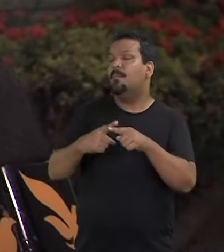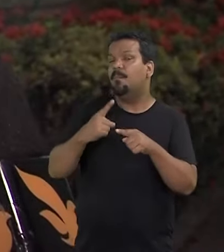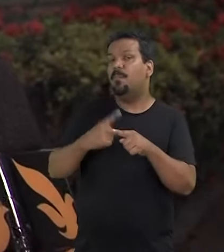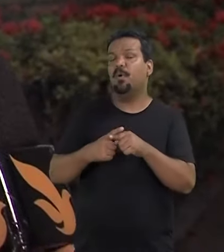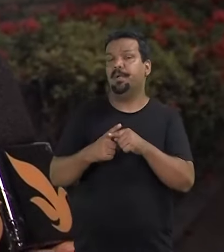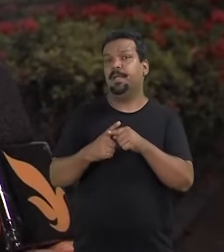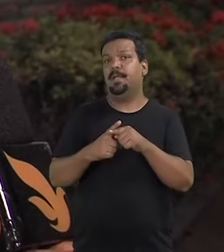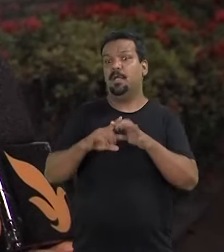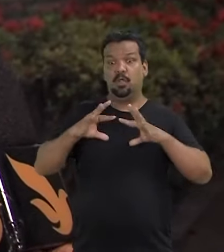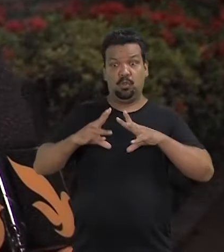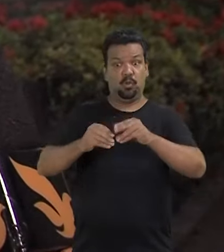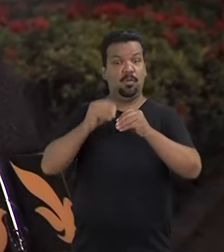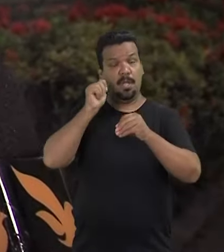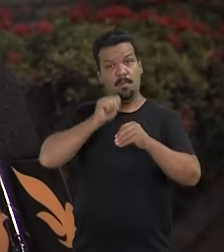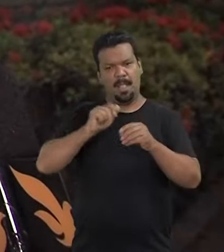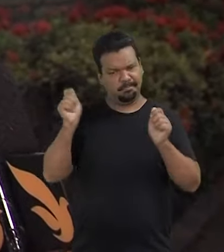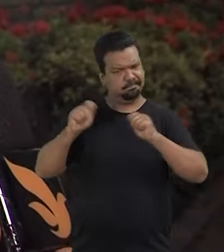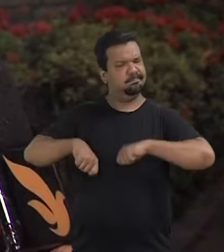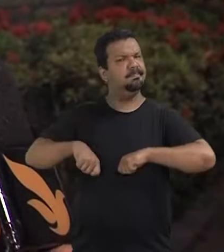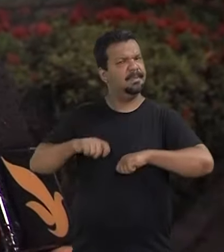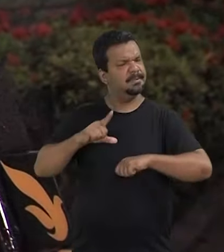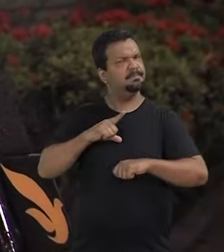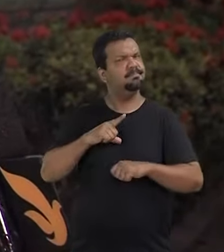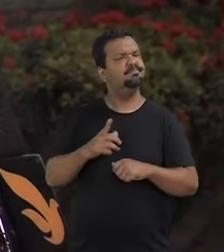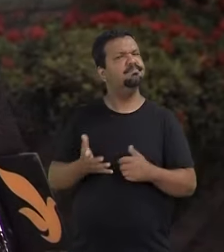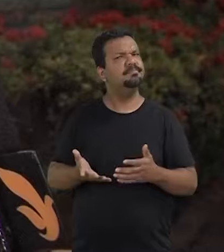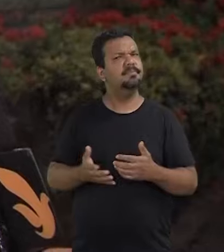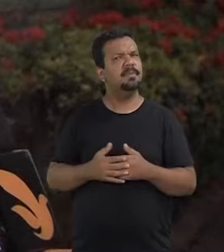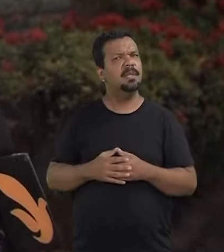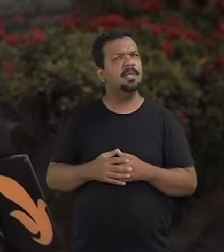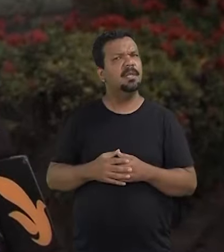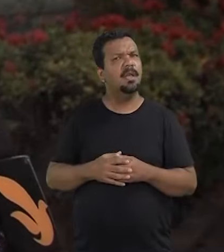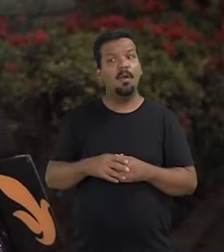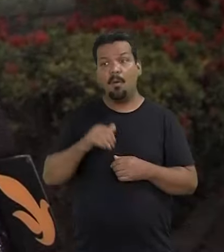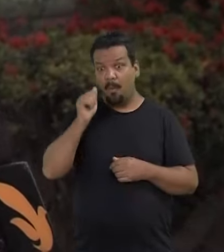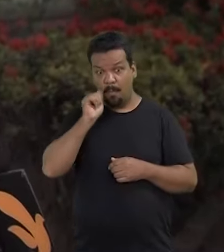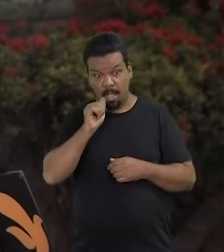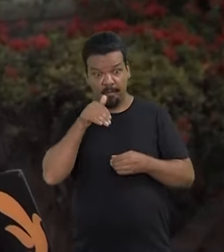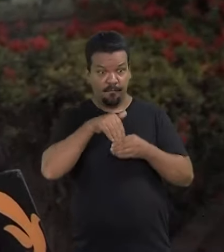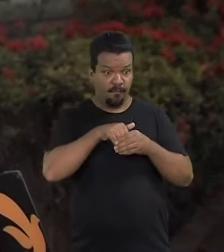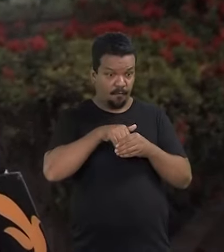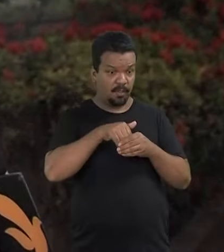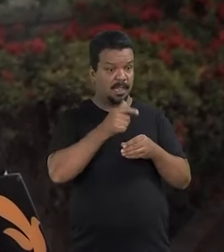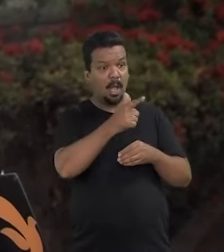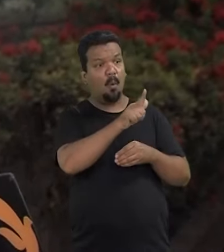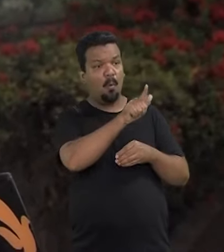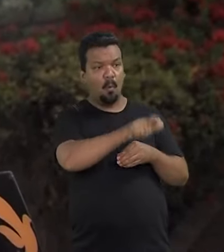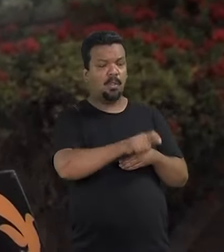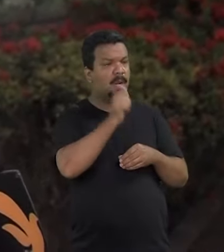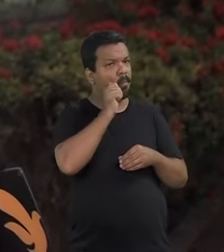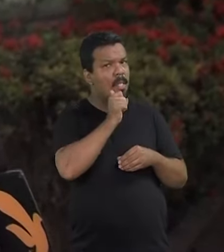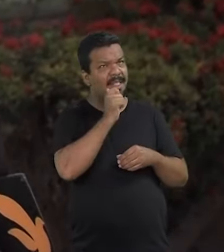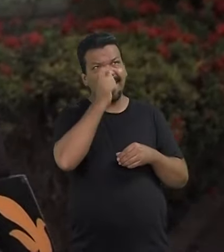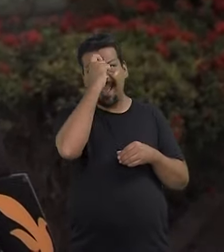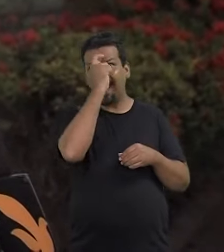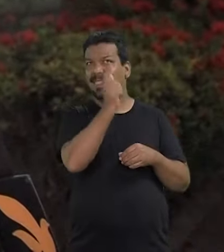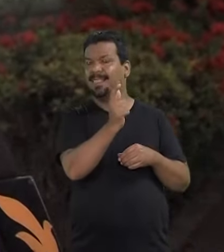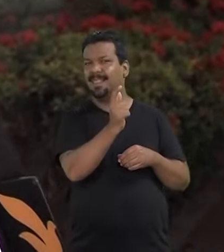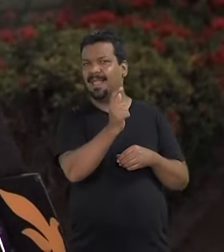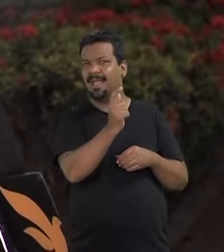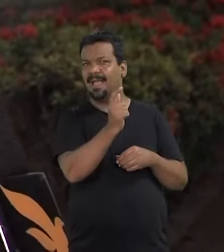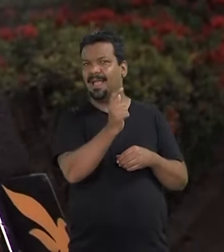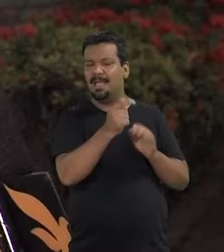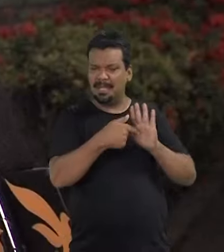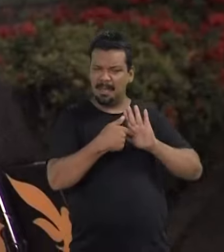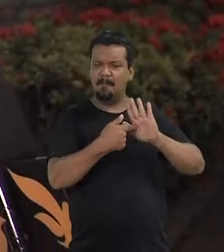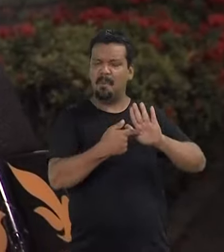pelo simples motivo que todas as mulheres são capazes. Então, uma mulher votando na outra traz consigo a